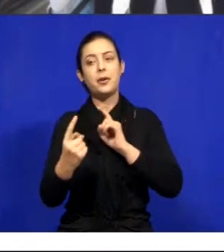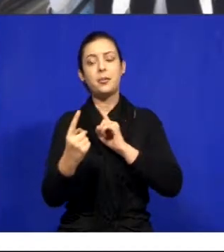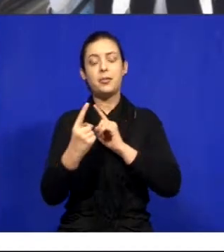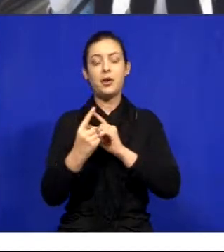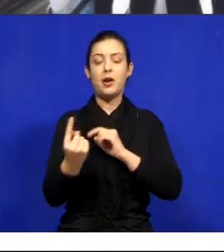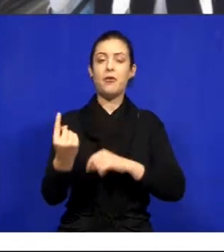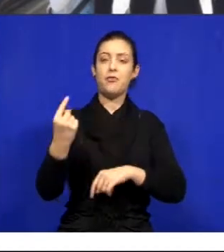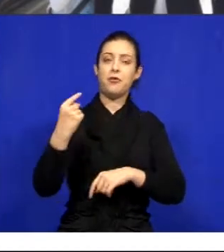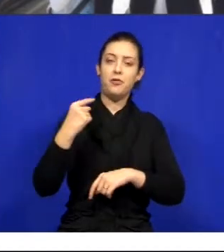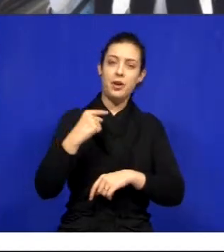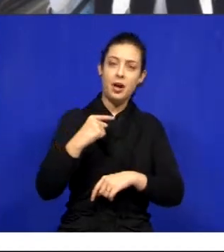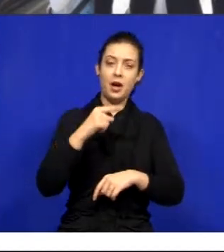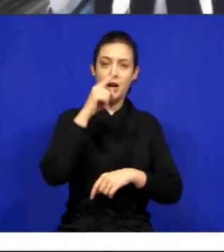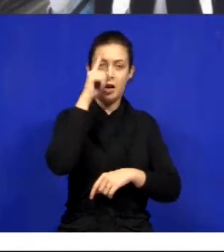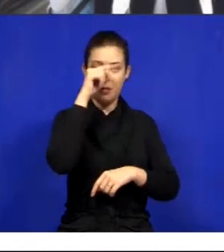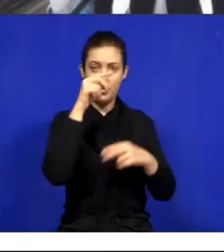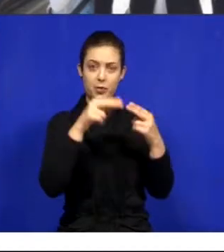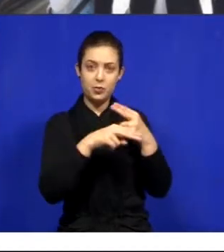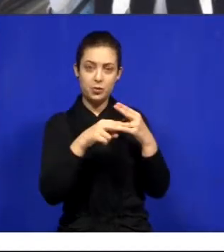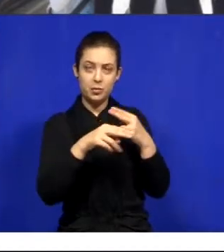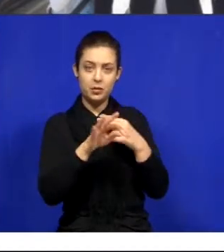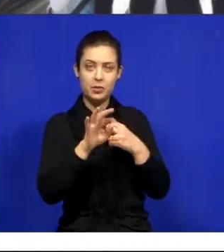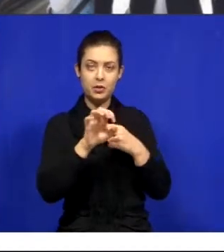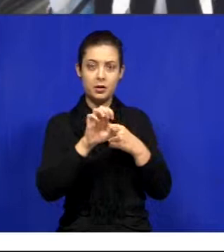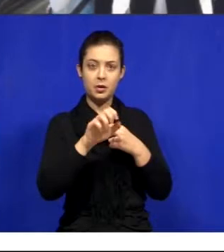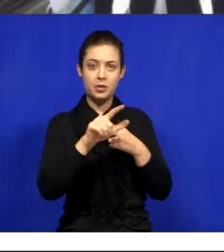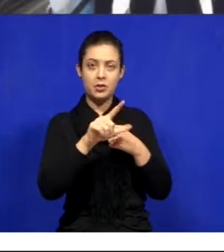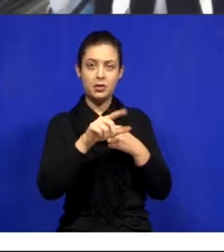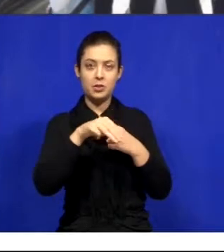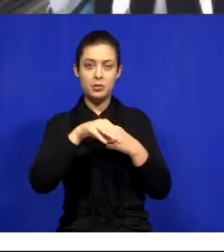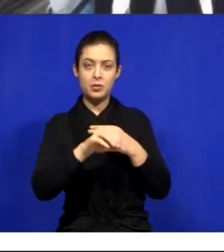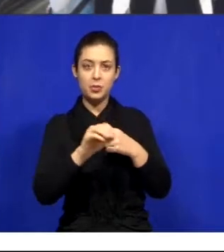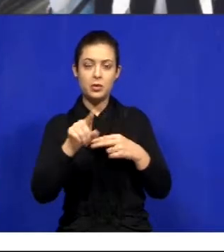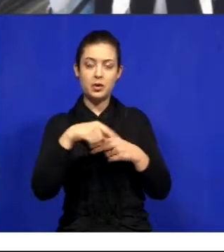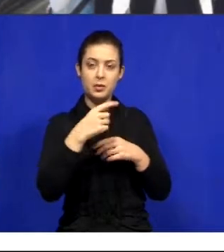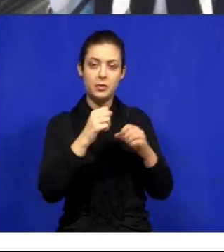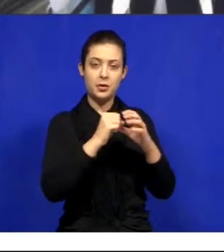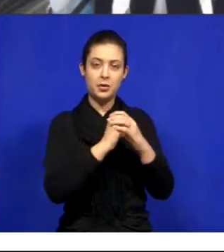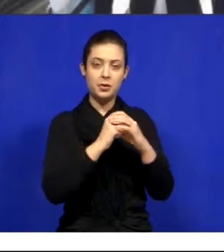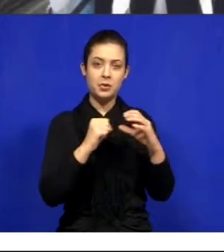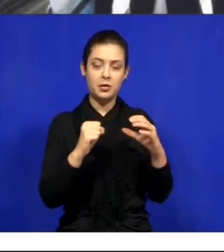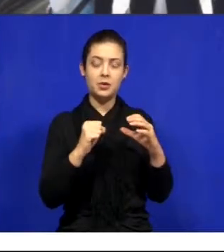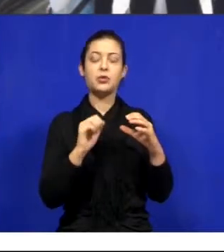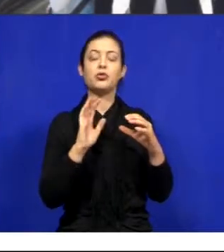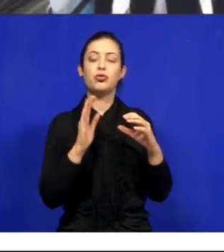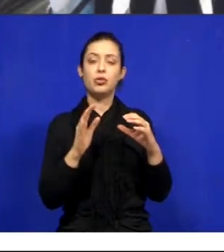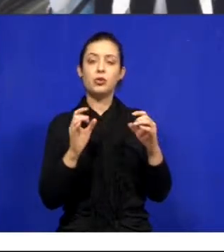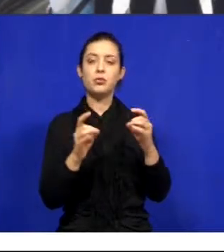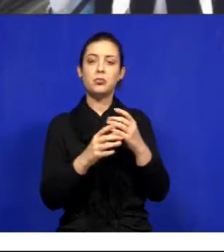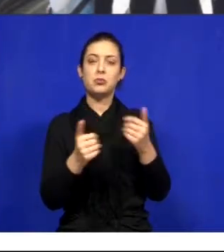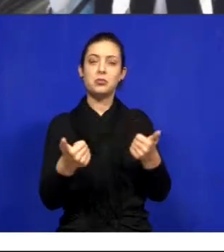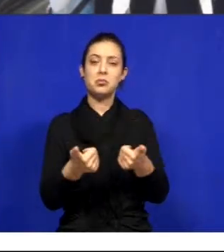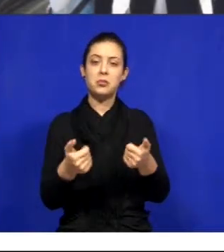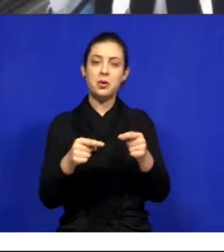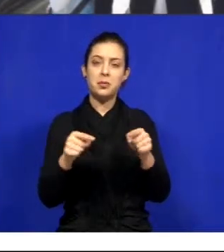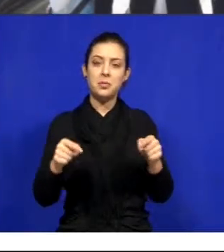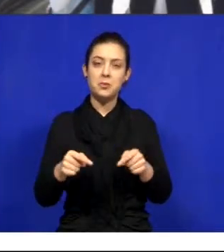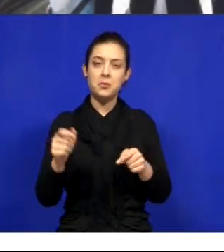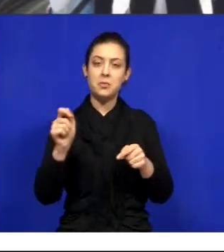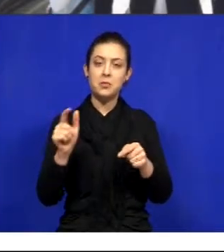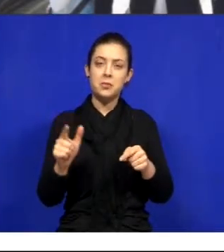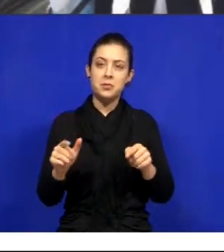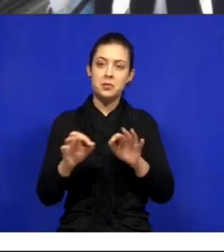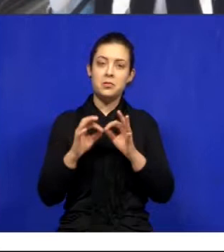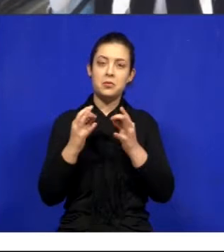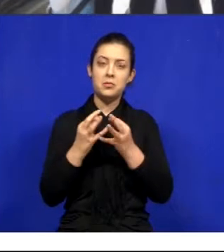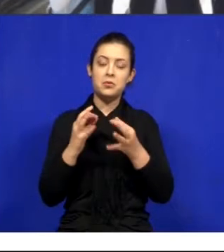para o de socorro o doutor Telmo e depois foi para a Santa Casa e graças a Deus está na Lagoa Azul e está bem com a família.